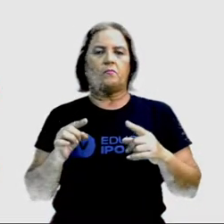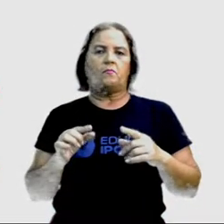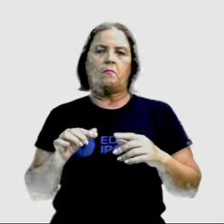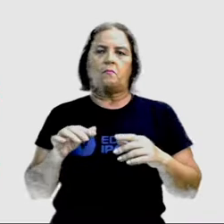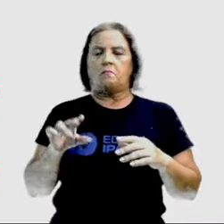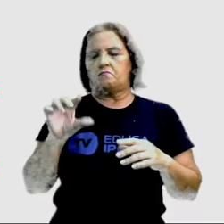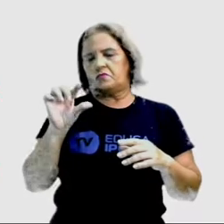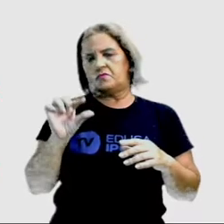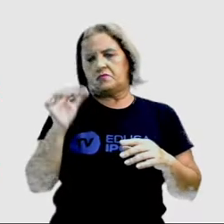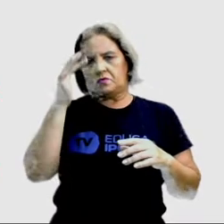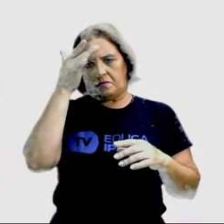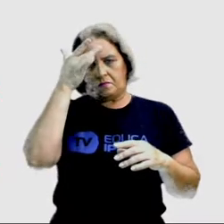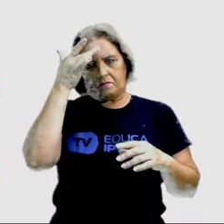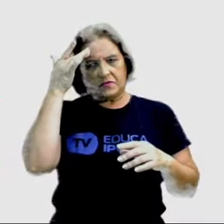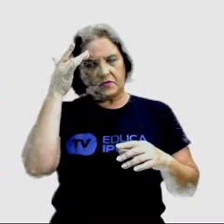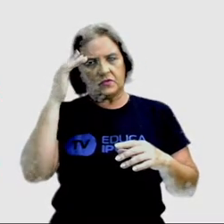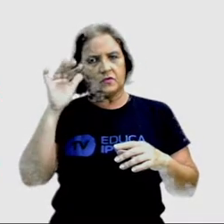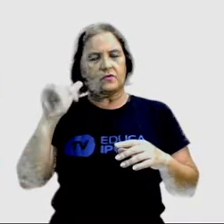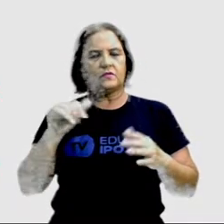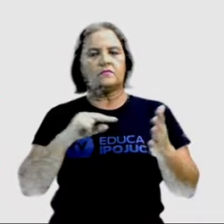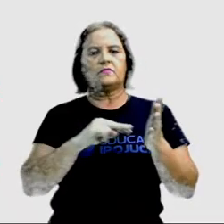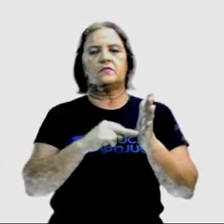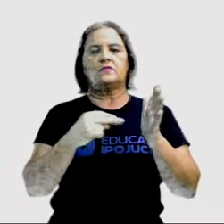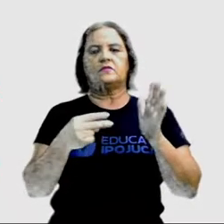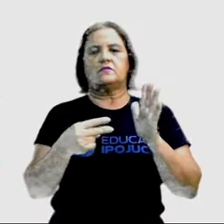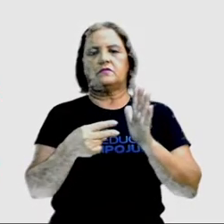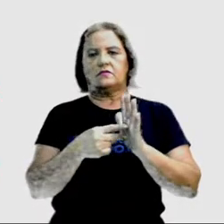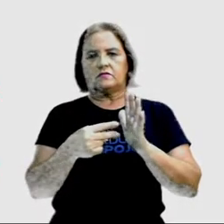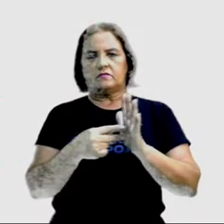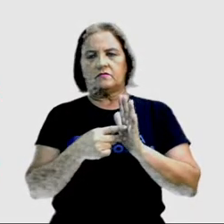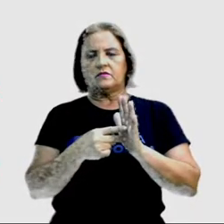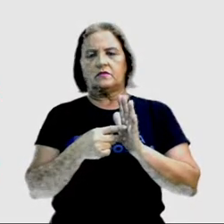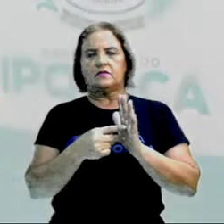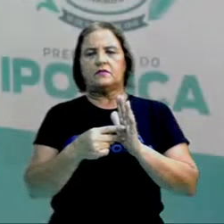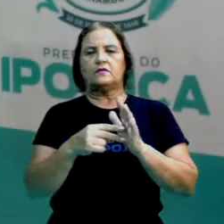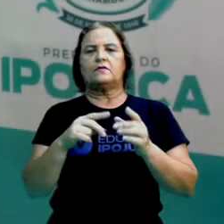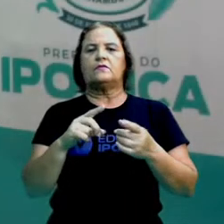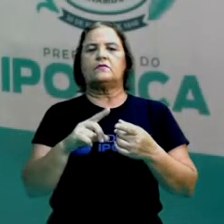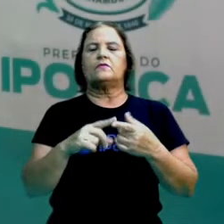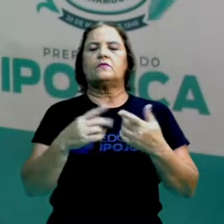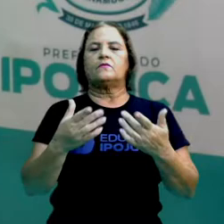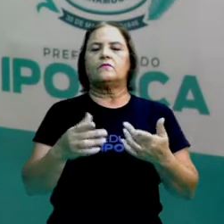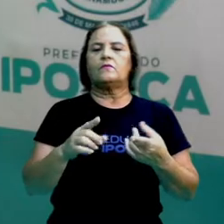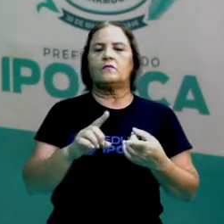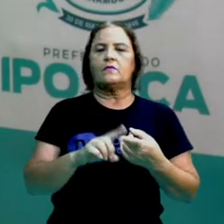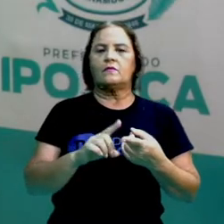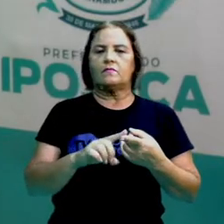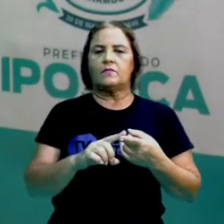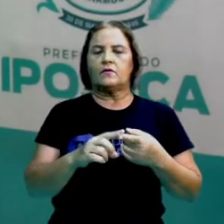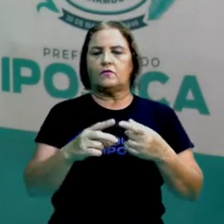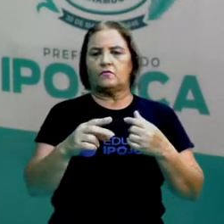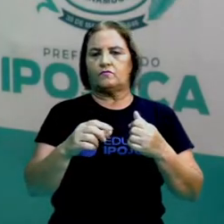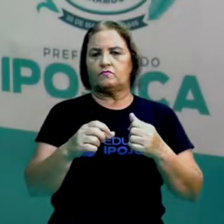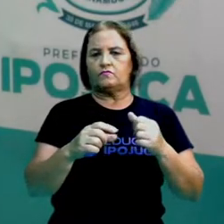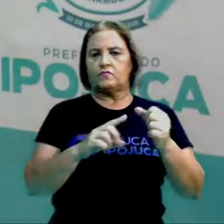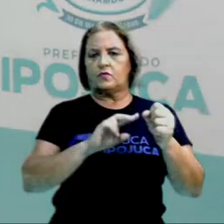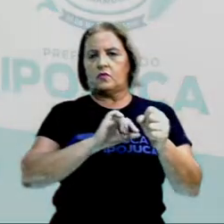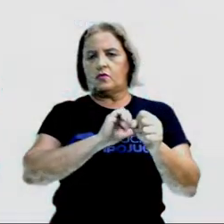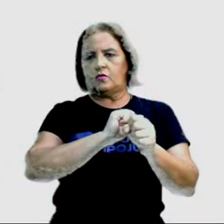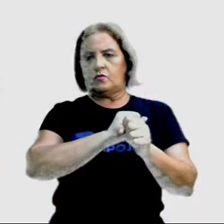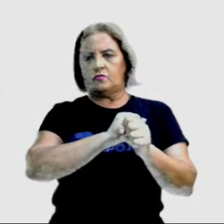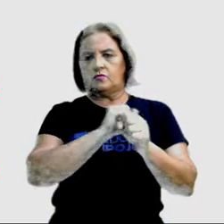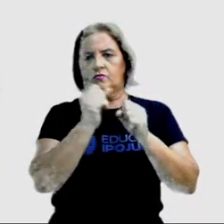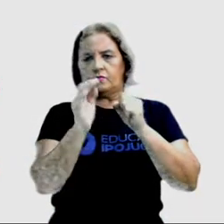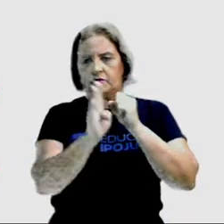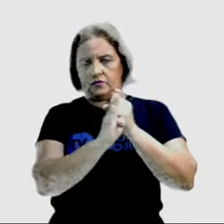essa palavra também quer dizer abrigar. Ela é tanto um substantivo como um verbo. Vamos aqui para o exemplo.